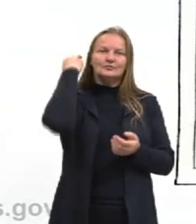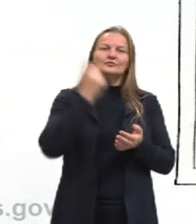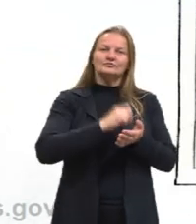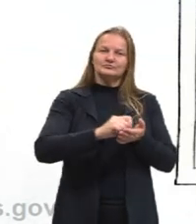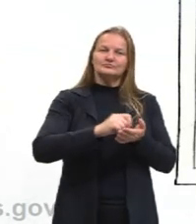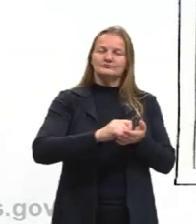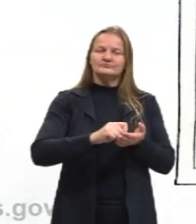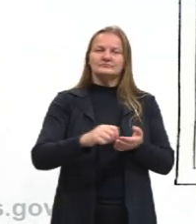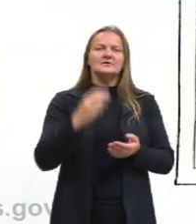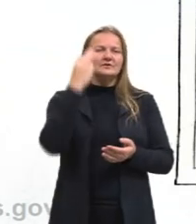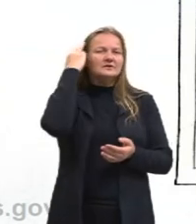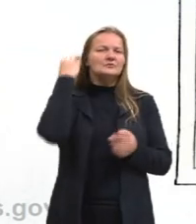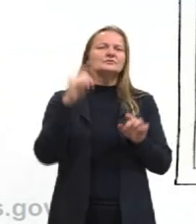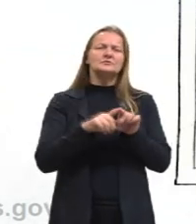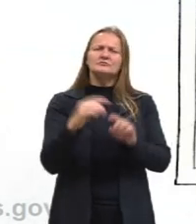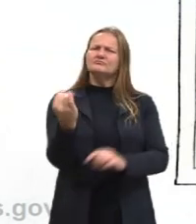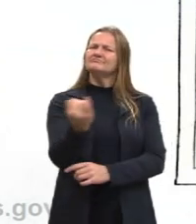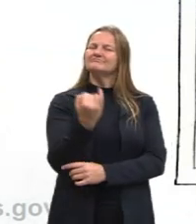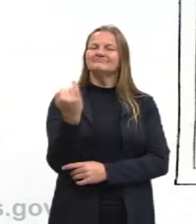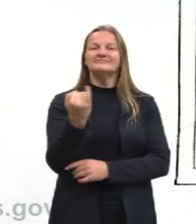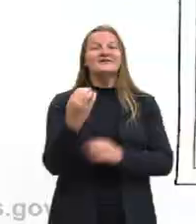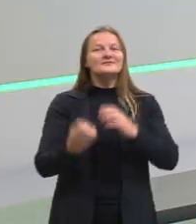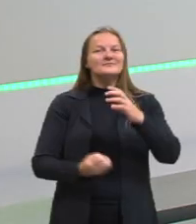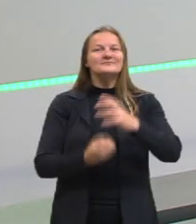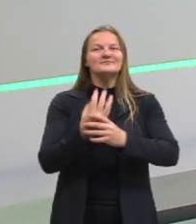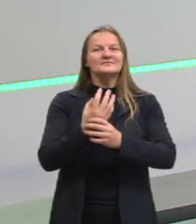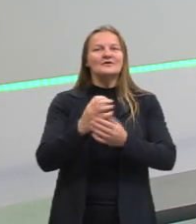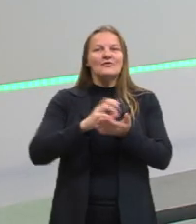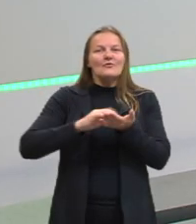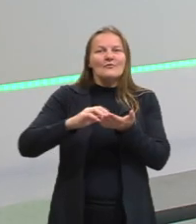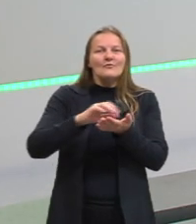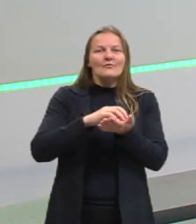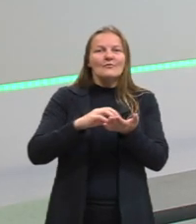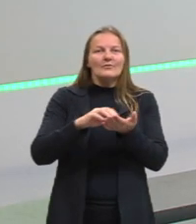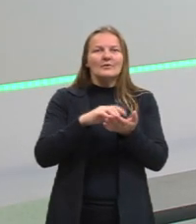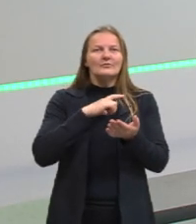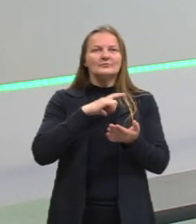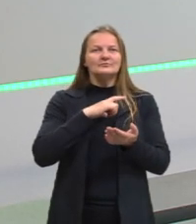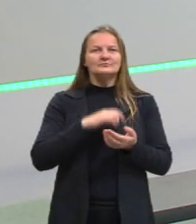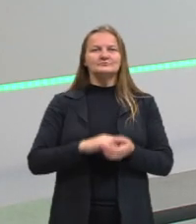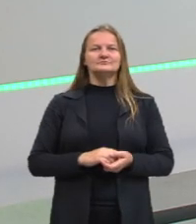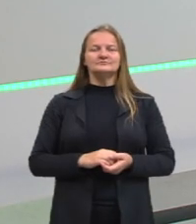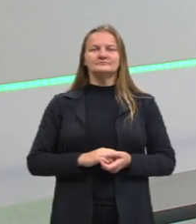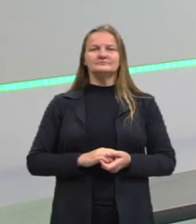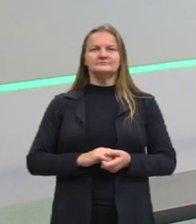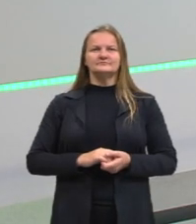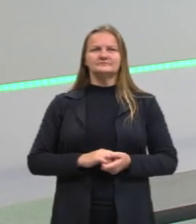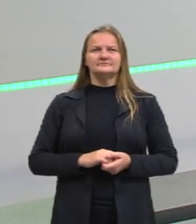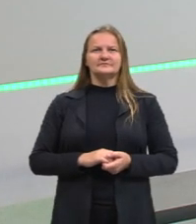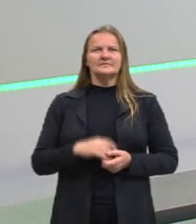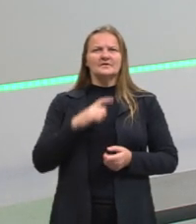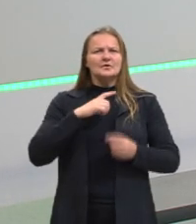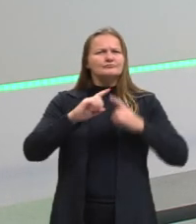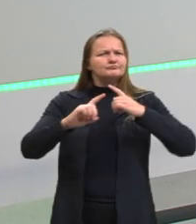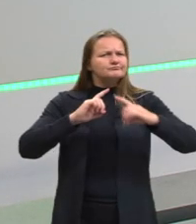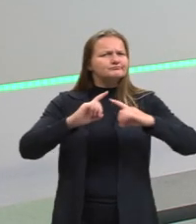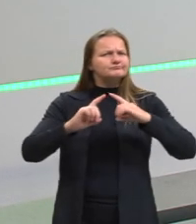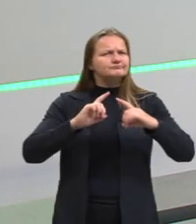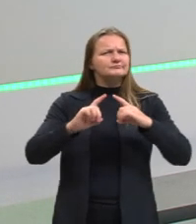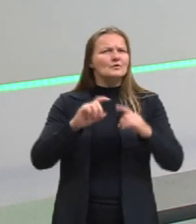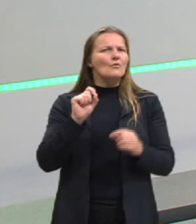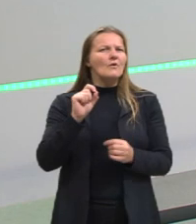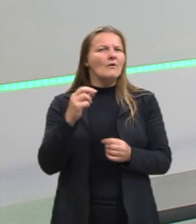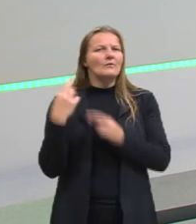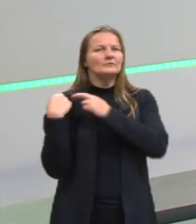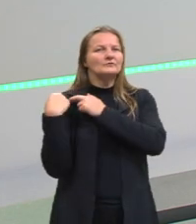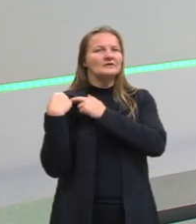O Newton também foi importante para a criação do cálculo, né? Até existe uma certa discussão de quem foi